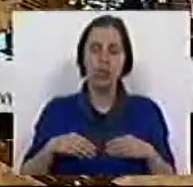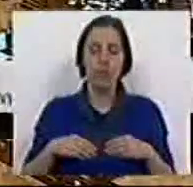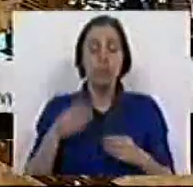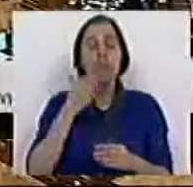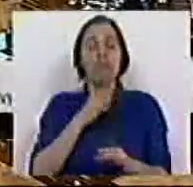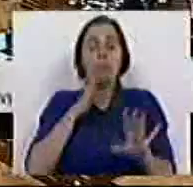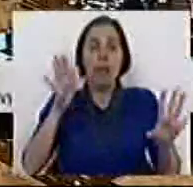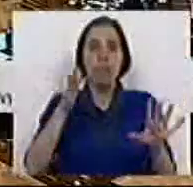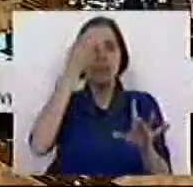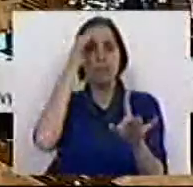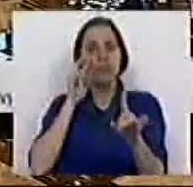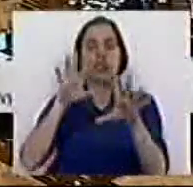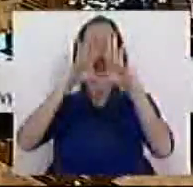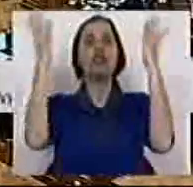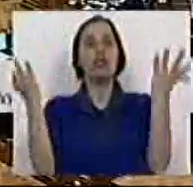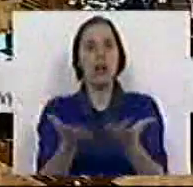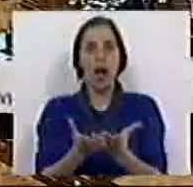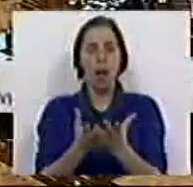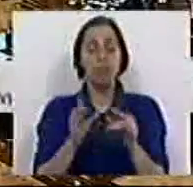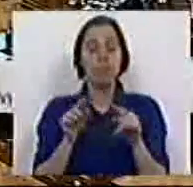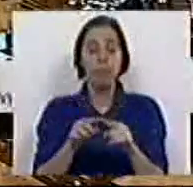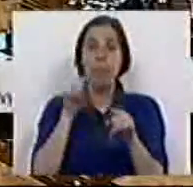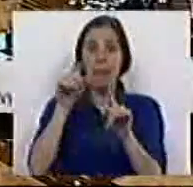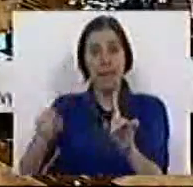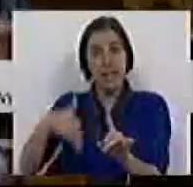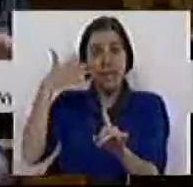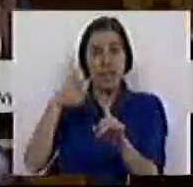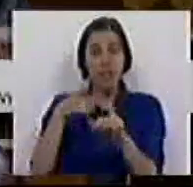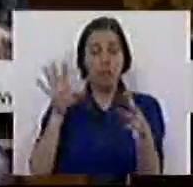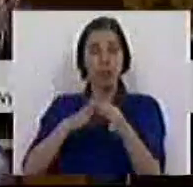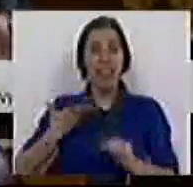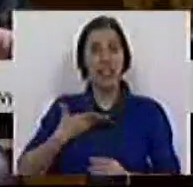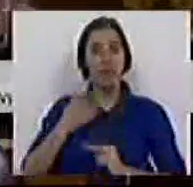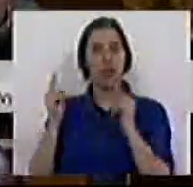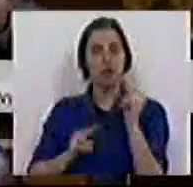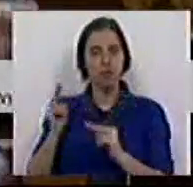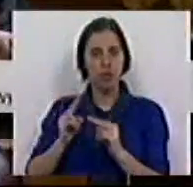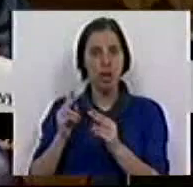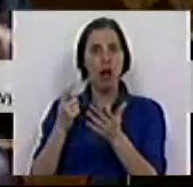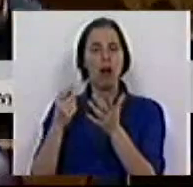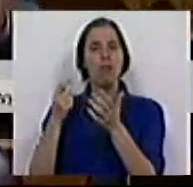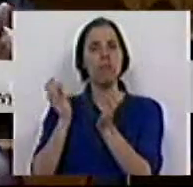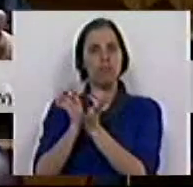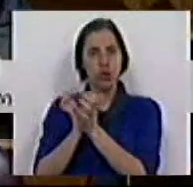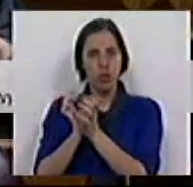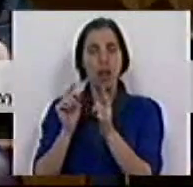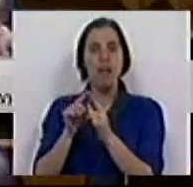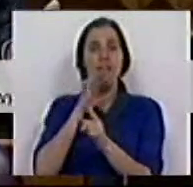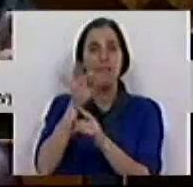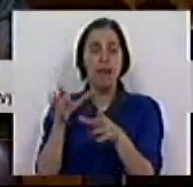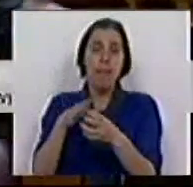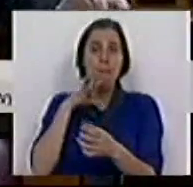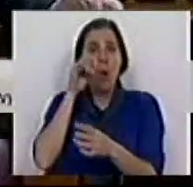pelo menos do ponto de vista geral, não só essa iniciativa acerca das dívidas fiscais e contributivas dos